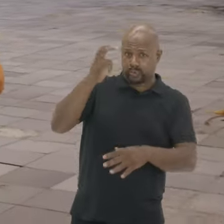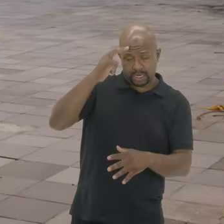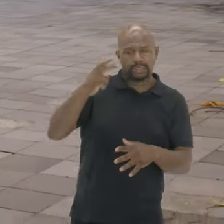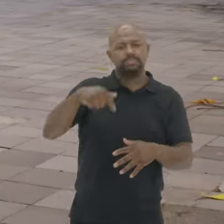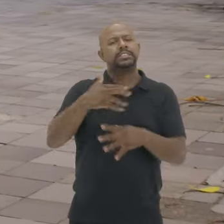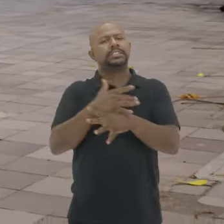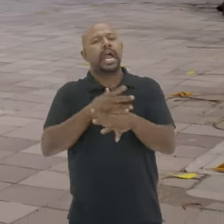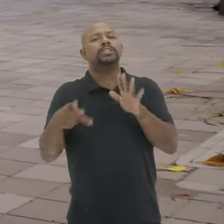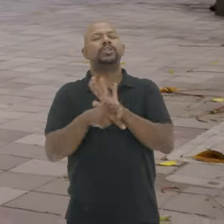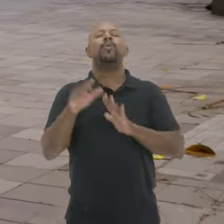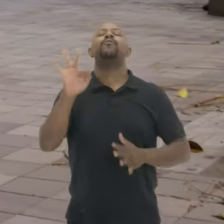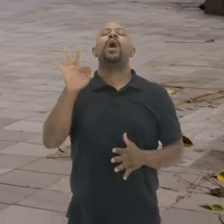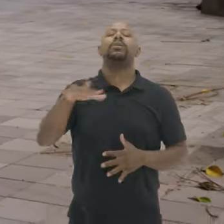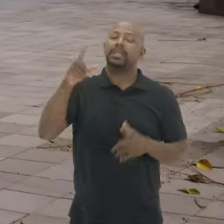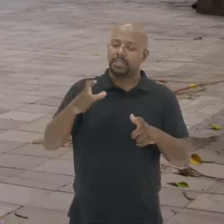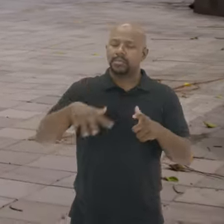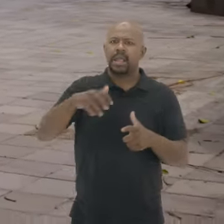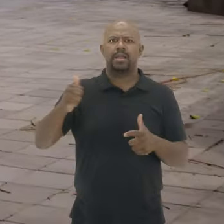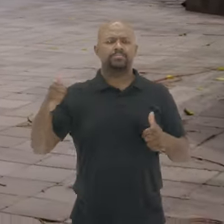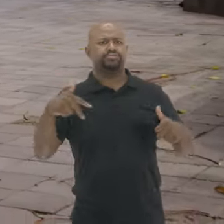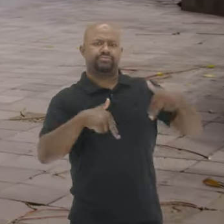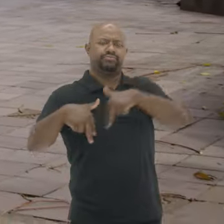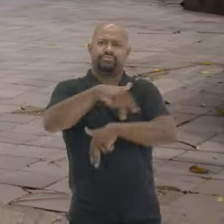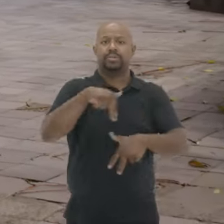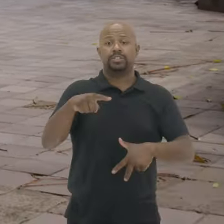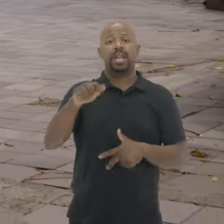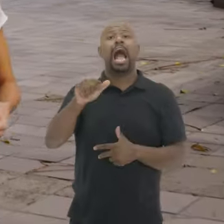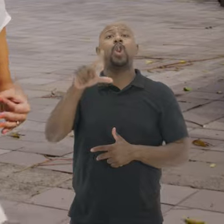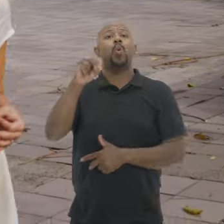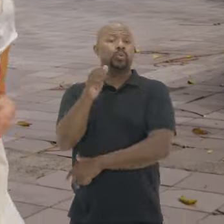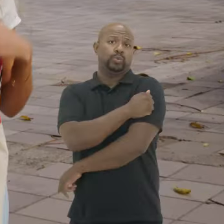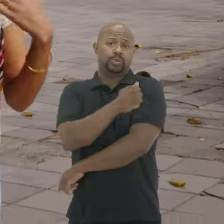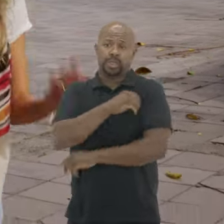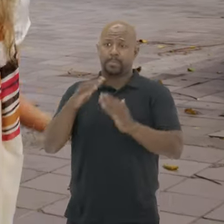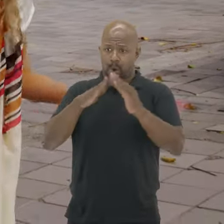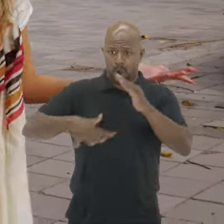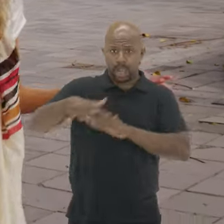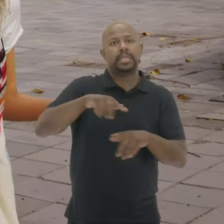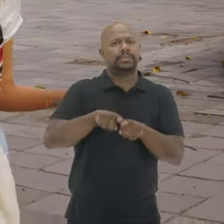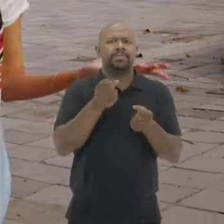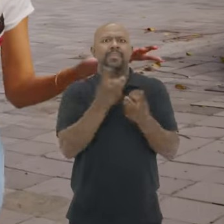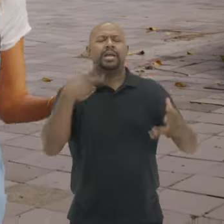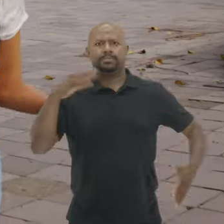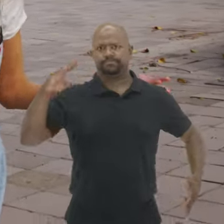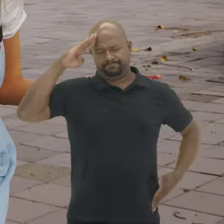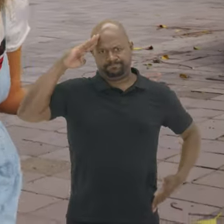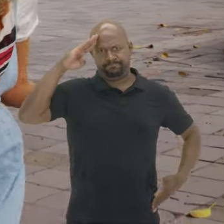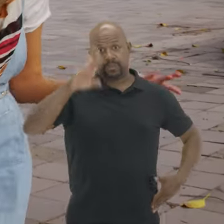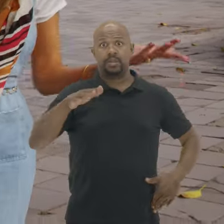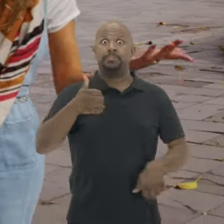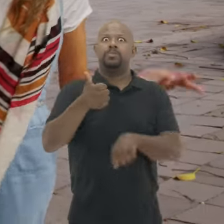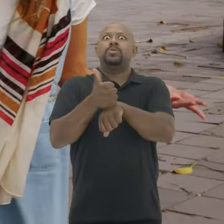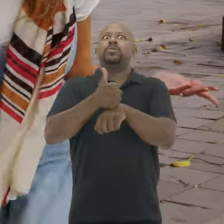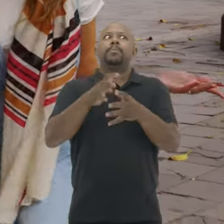universitária É um local de passagem Pelo grande número de estudantes que abriga E também pelo seu contingente militar Um dos